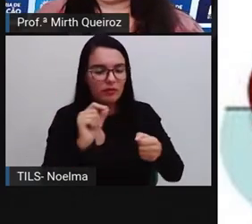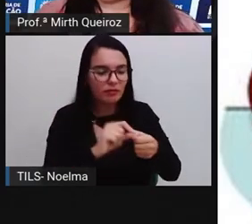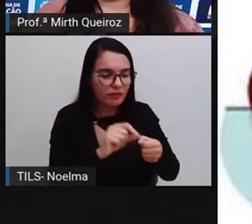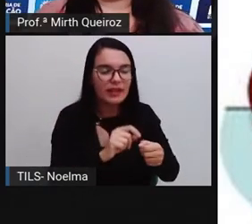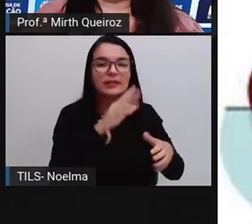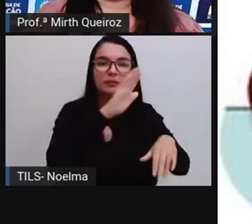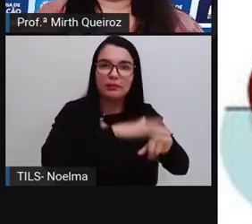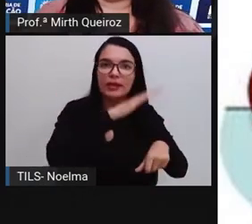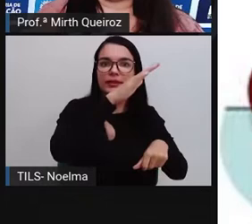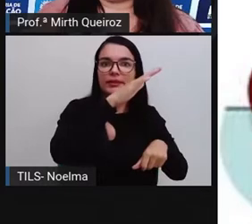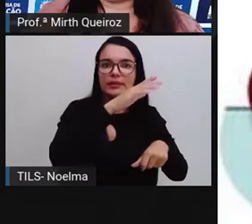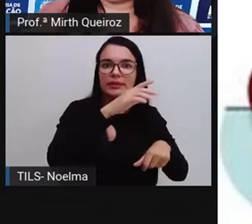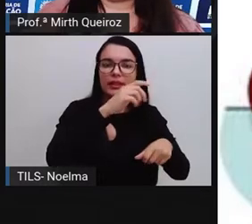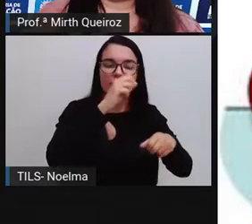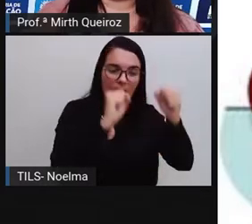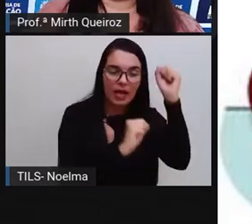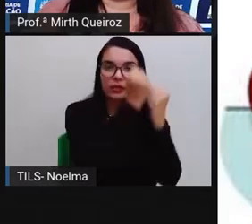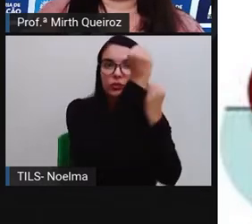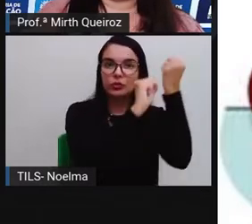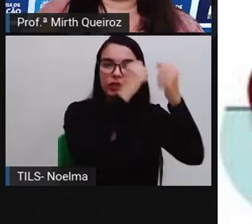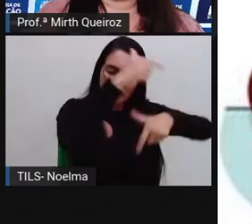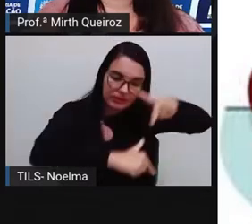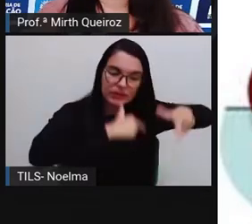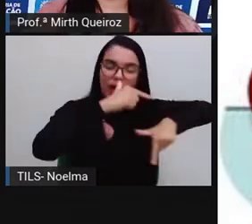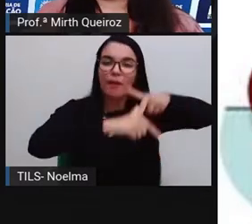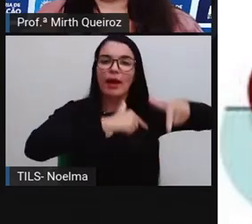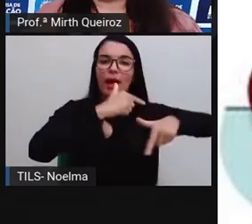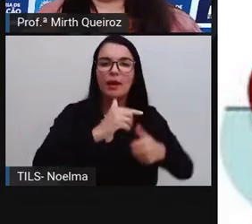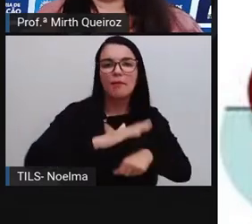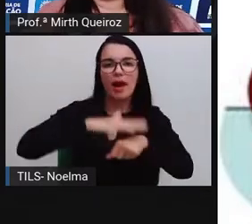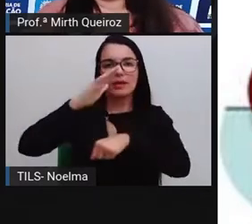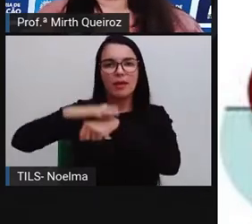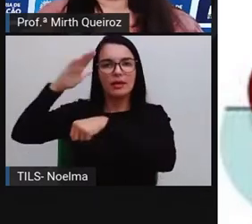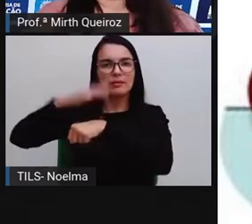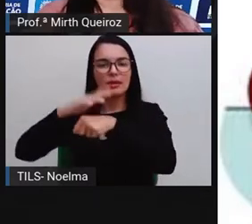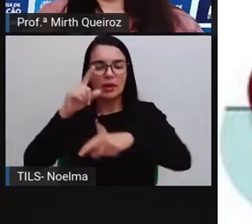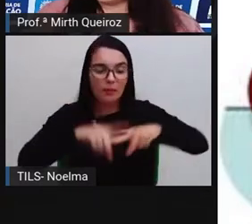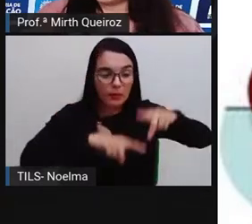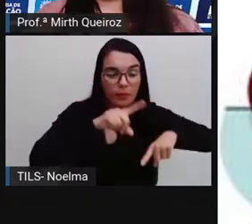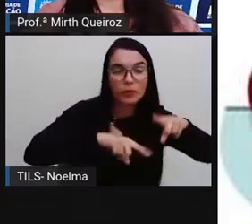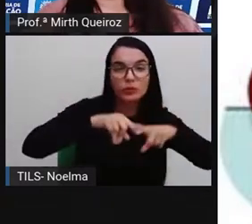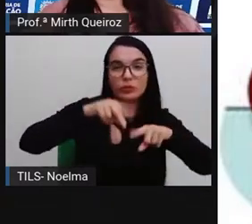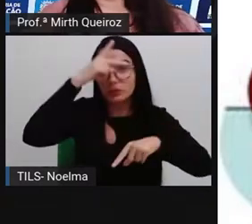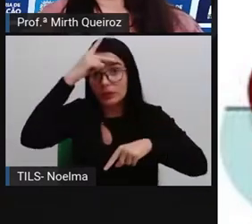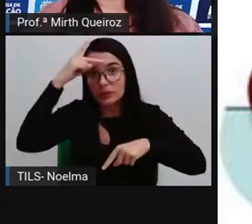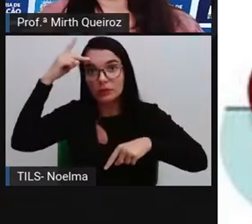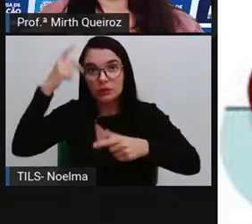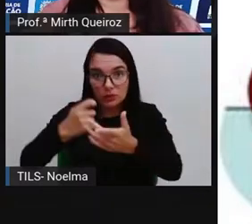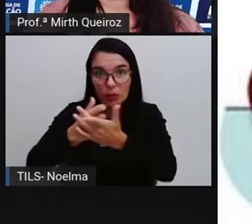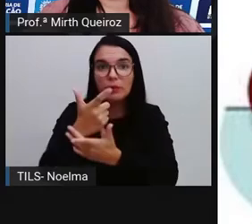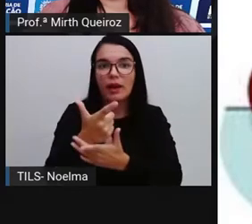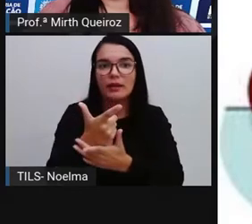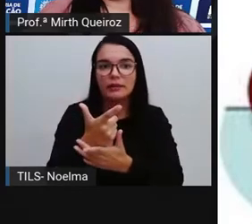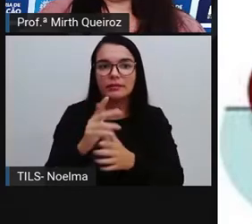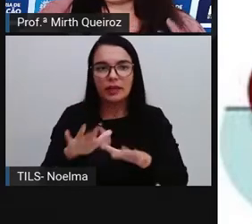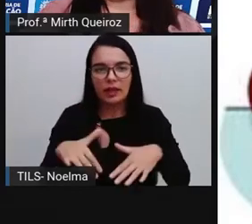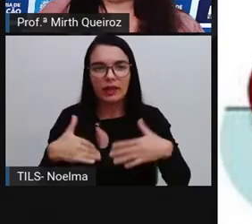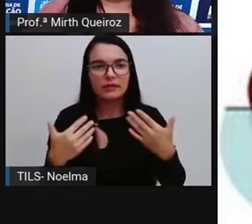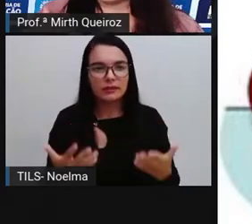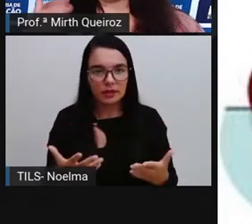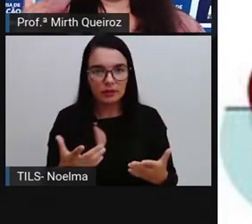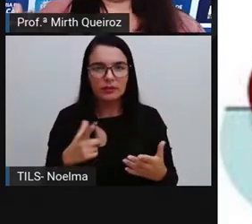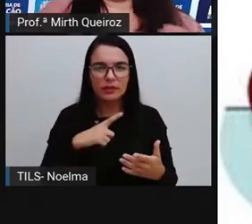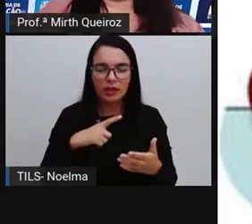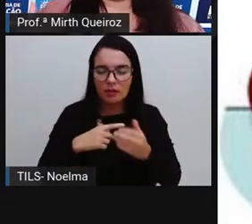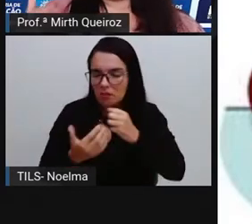mais, né? Para que se tenha produtos para o público, todo o público. Então, se faz